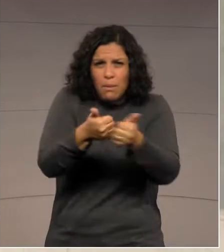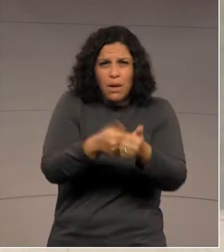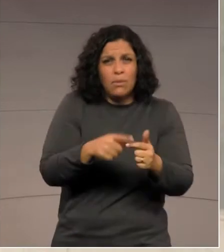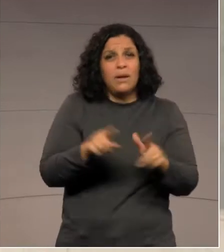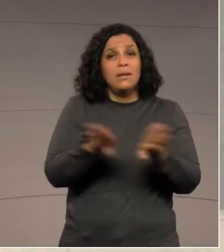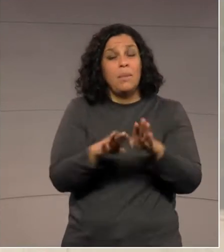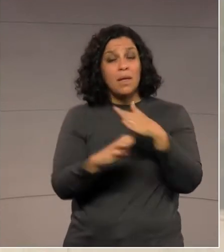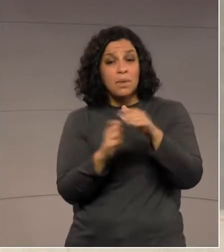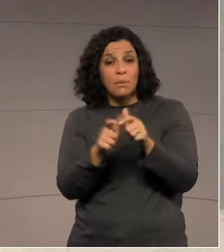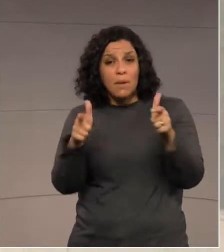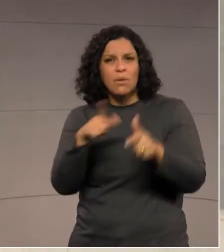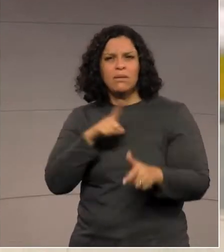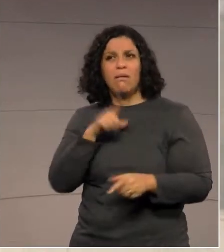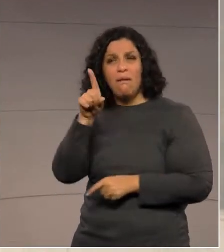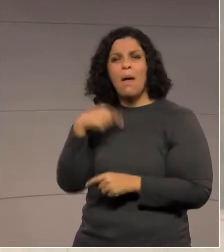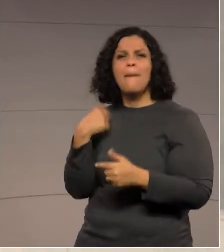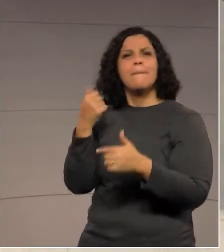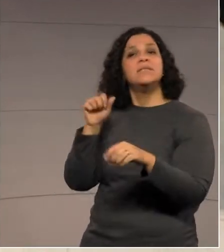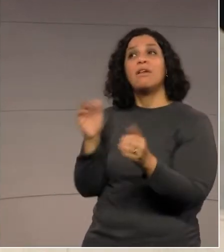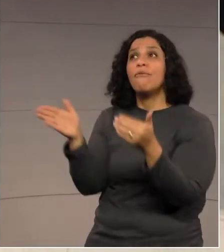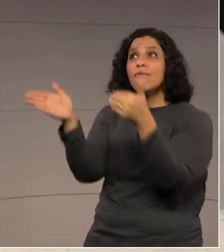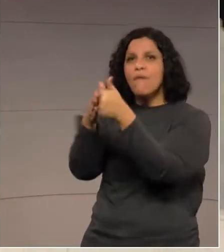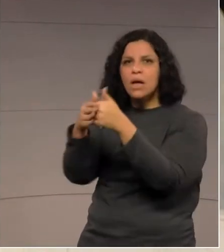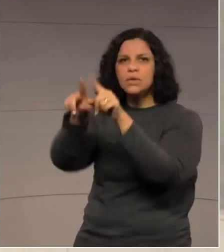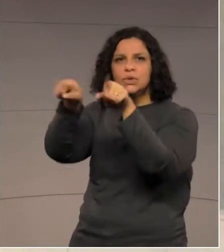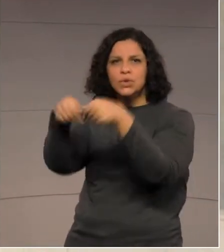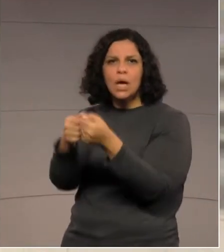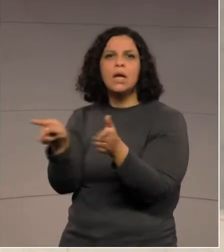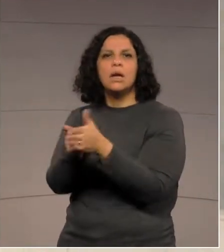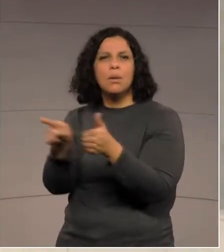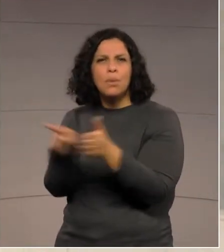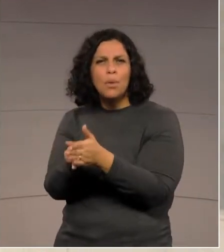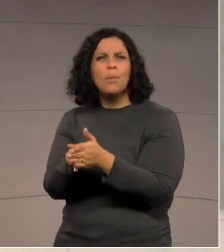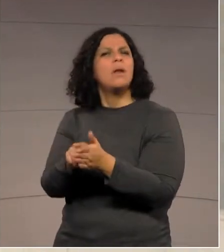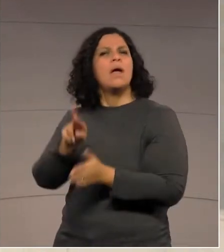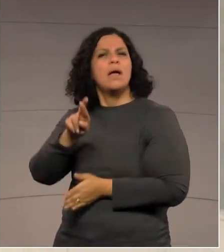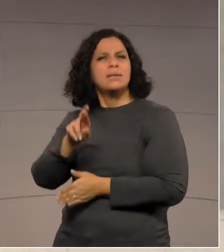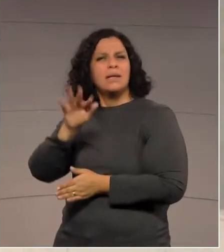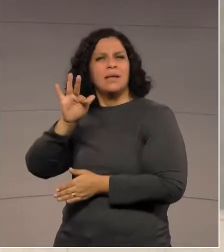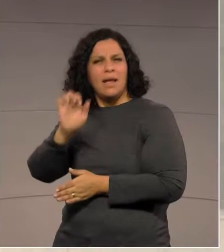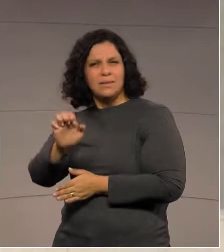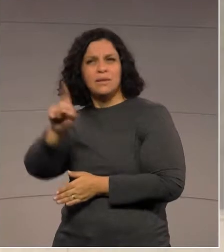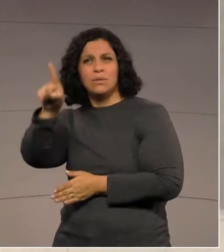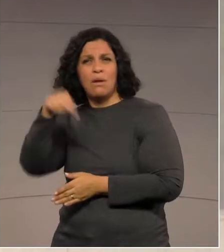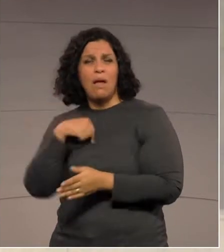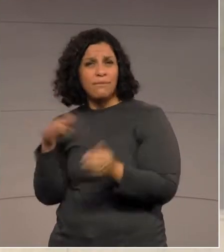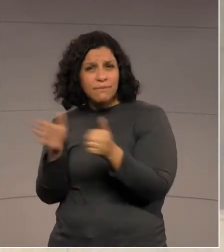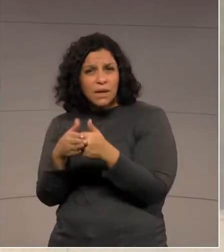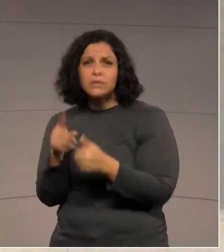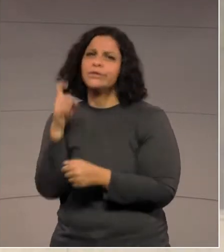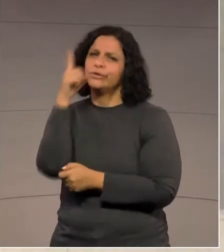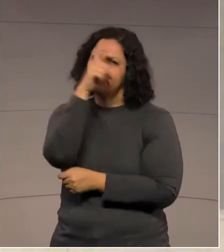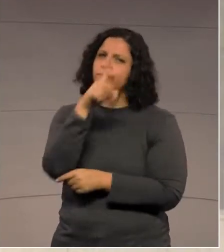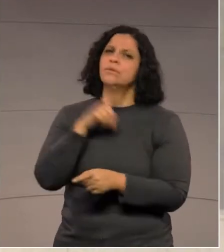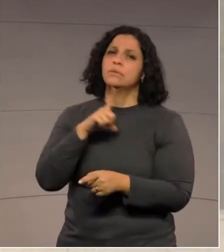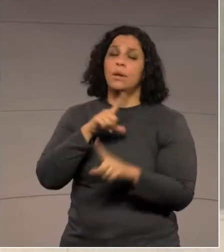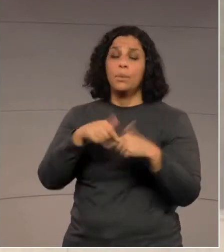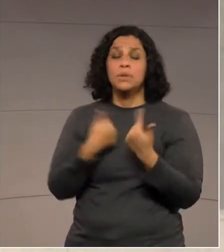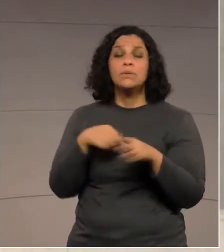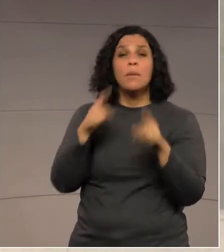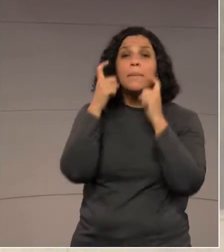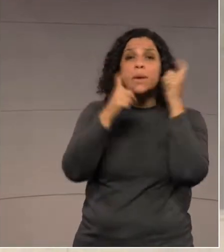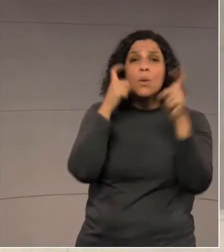instaladas com a cessação das atividades da agência de rendas. E, ao mesmo tempo, uma preocupação em relação aos